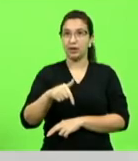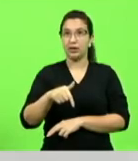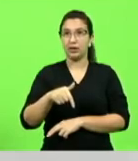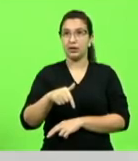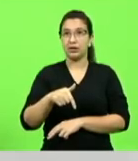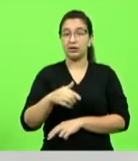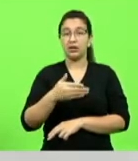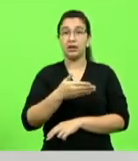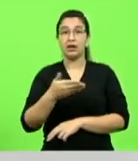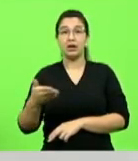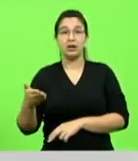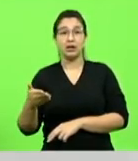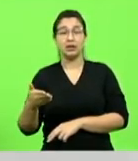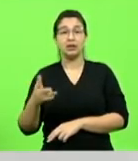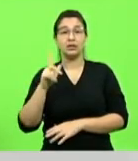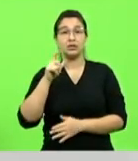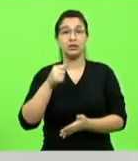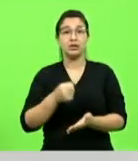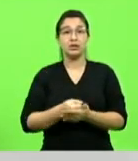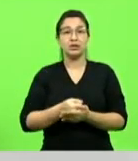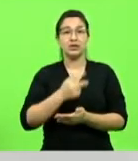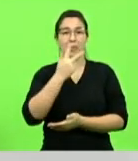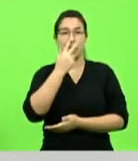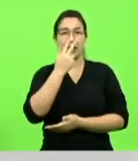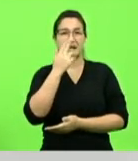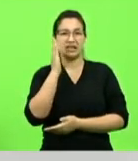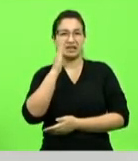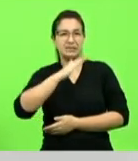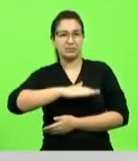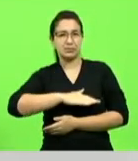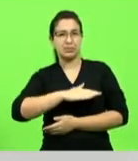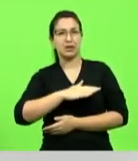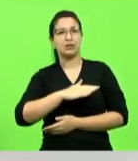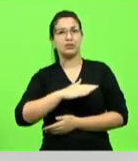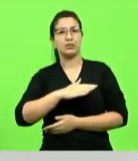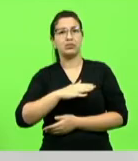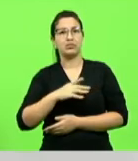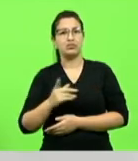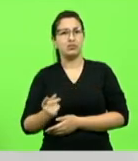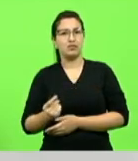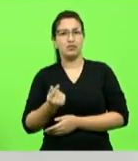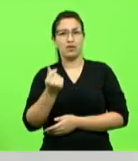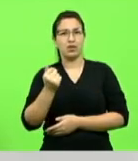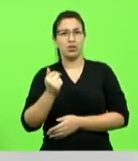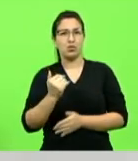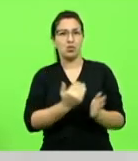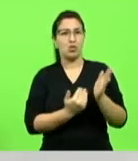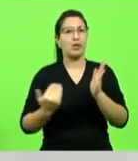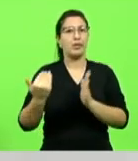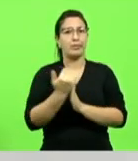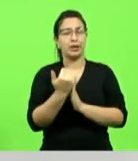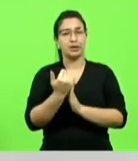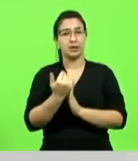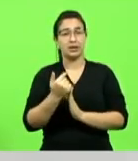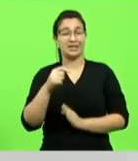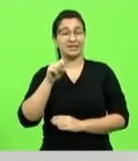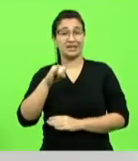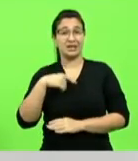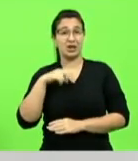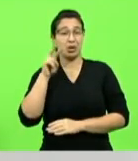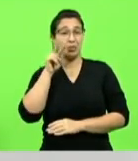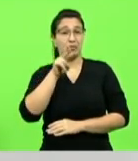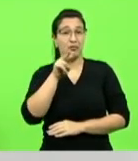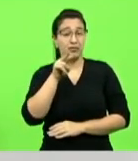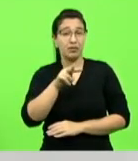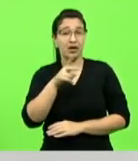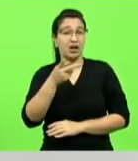agem com má intenção em relação ao preço simplesmente isso olha se eu acompanhar uma pauta eles vão